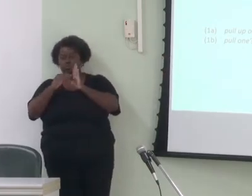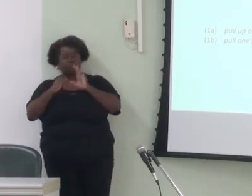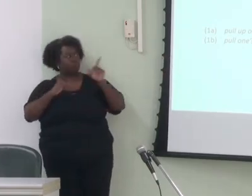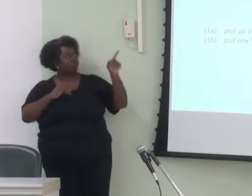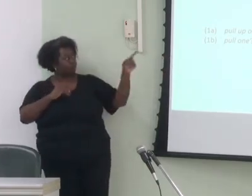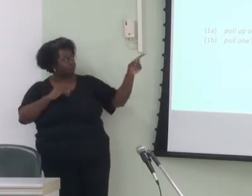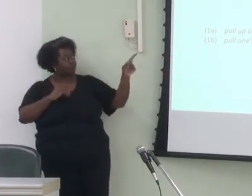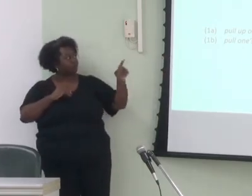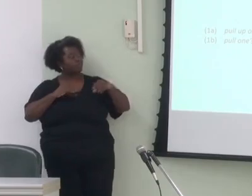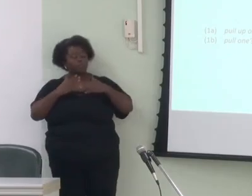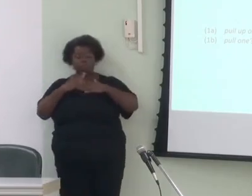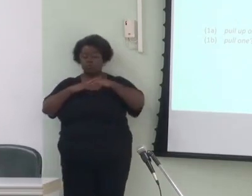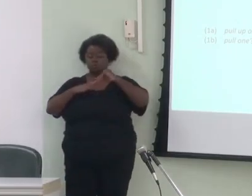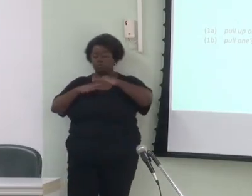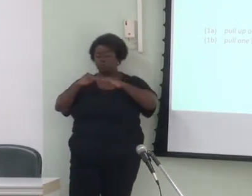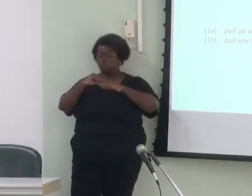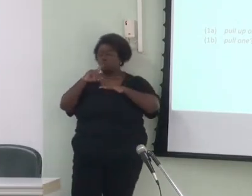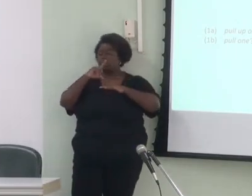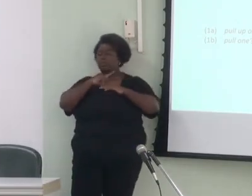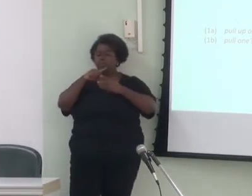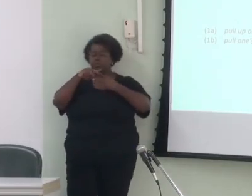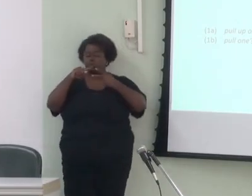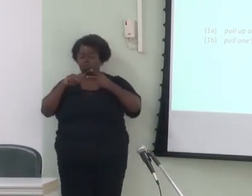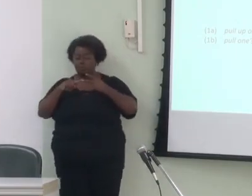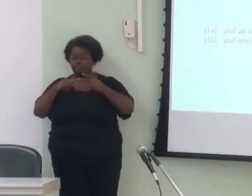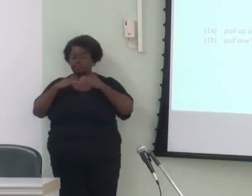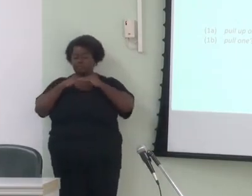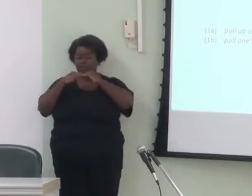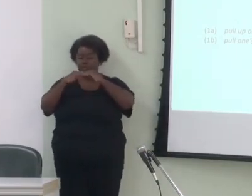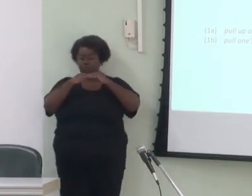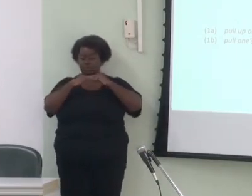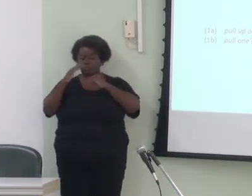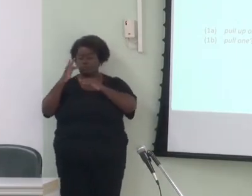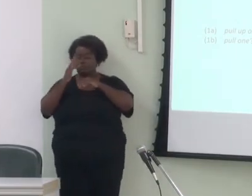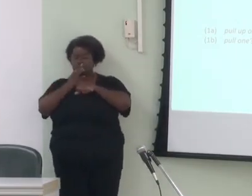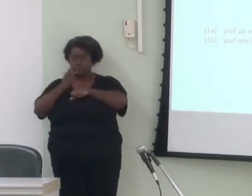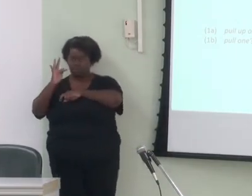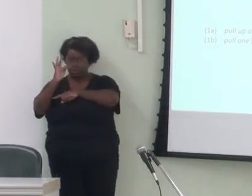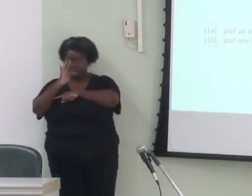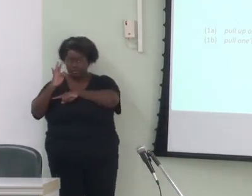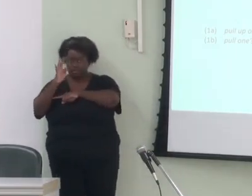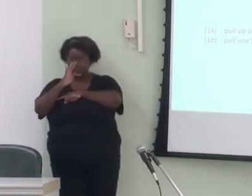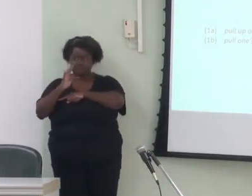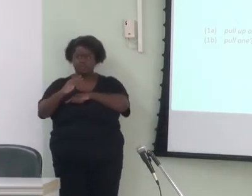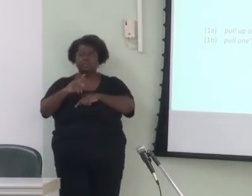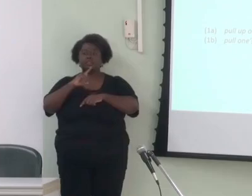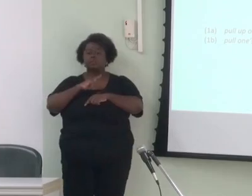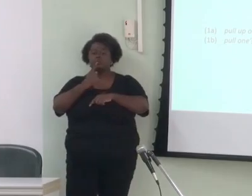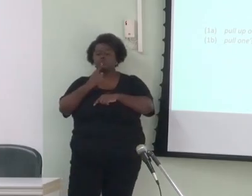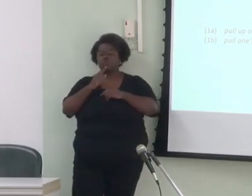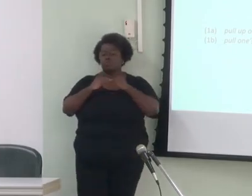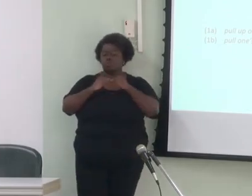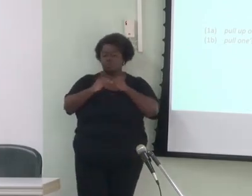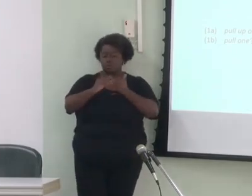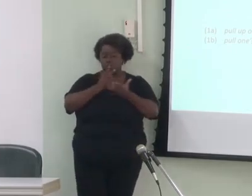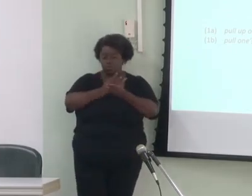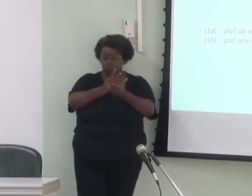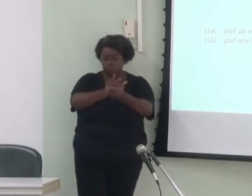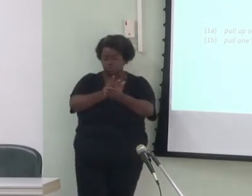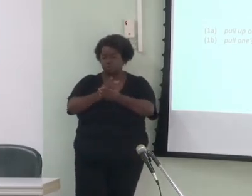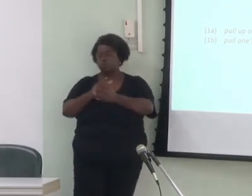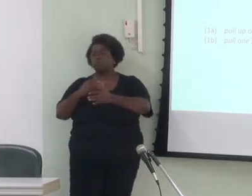construções se apresentam em dois padrões formais ligeiramente distintos um padrão contínuo entre verbo e preposição e um padrão